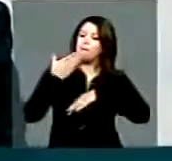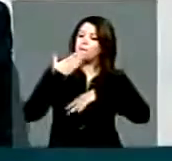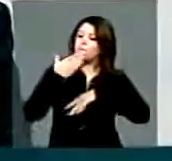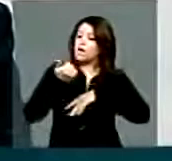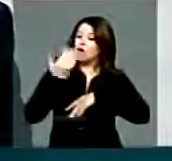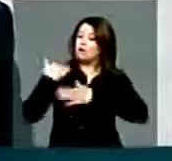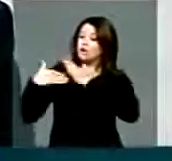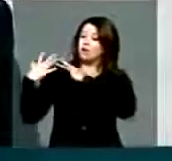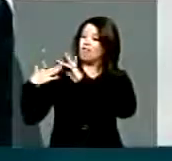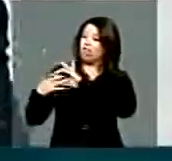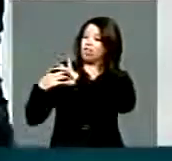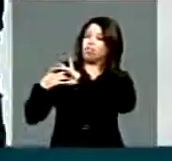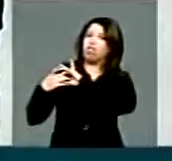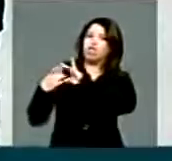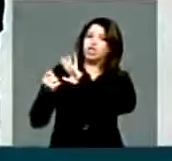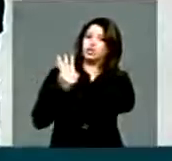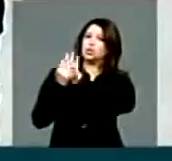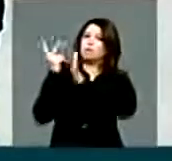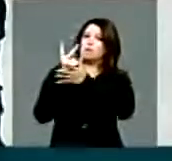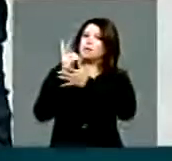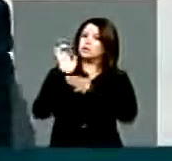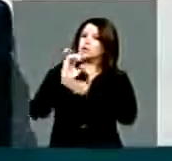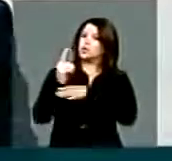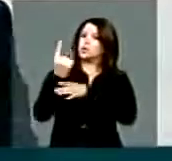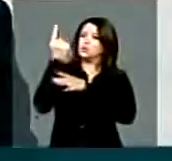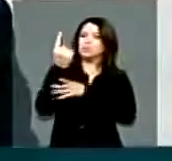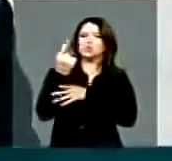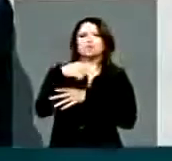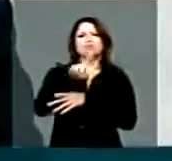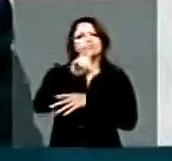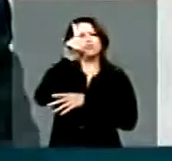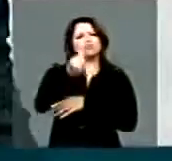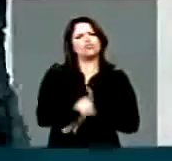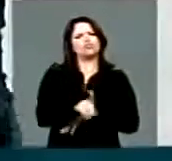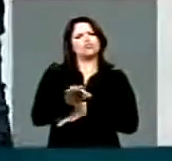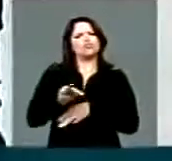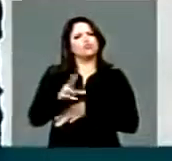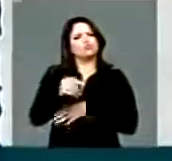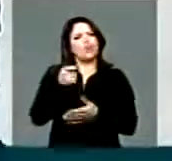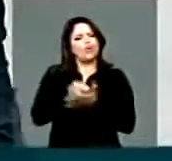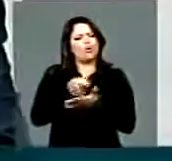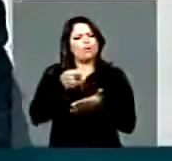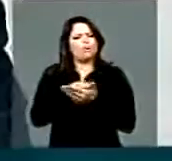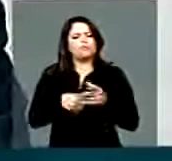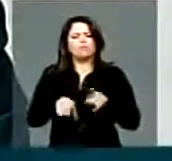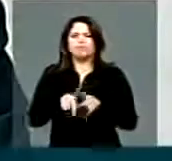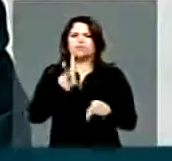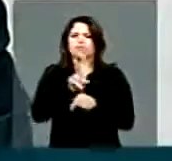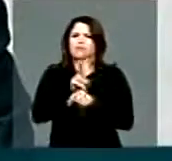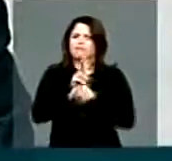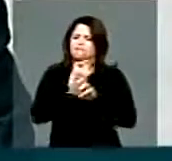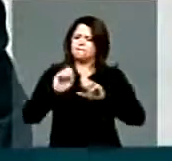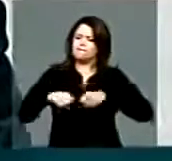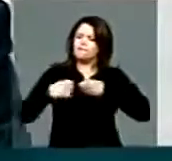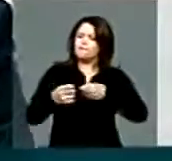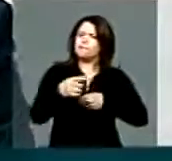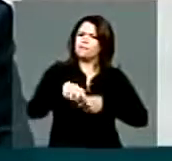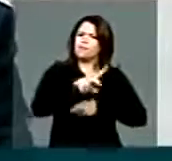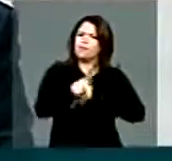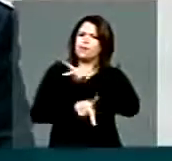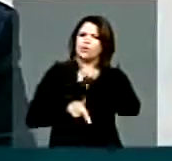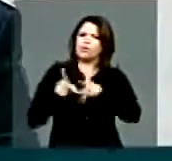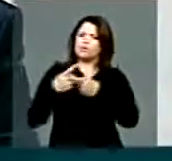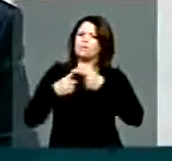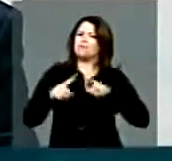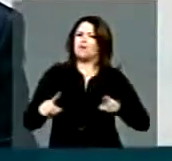estavam atrelados. Vossa Excelência tem todo o direito, tem a obrigação de defender esse povo. Agora o